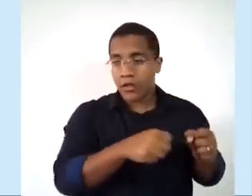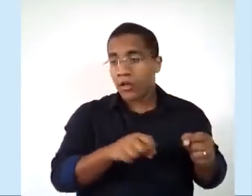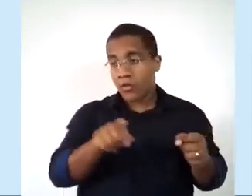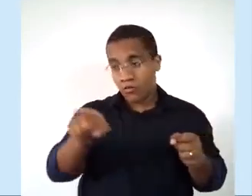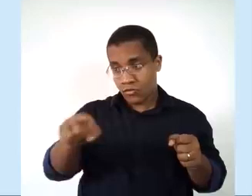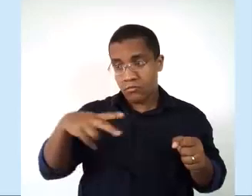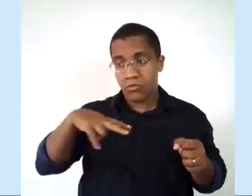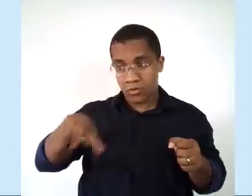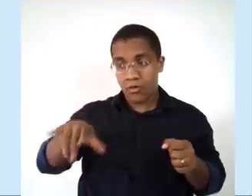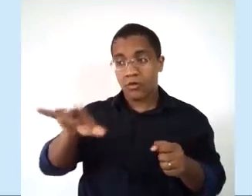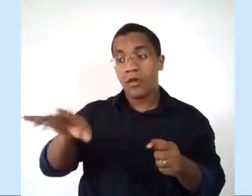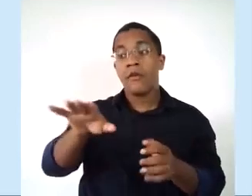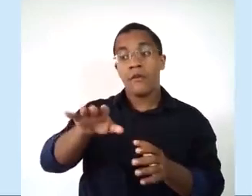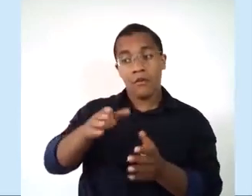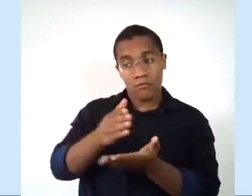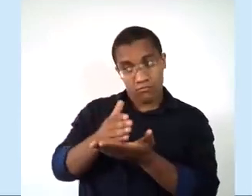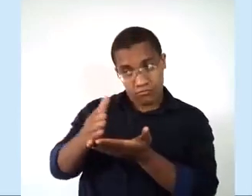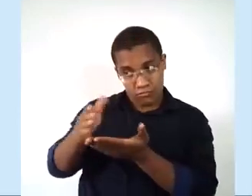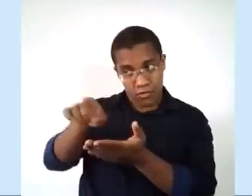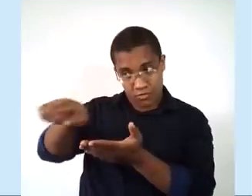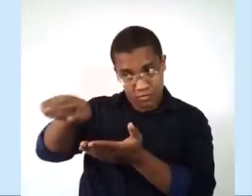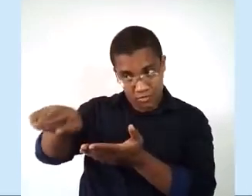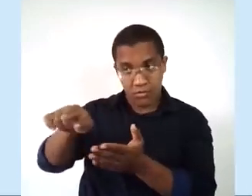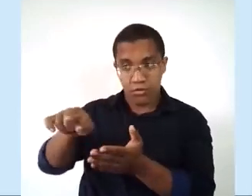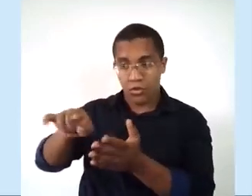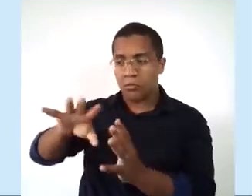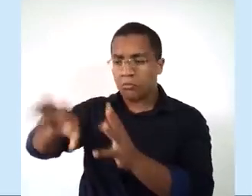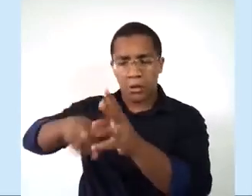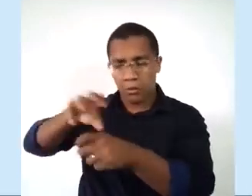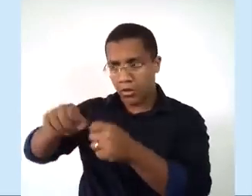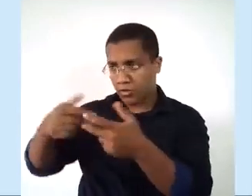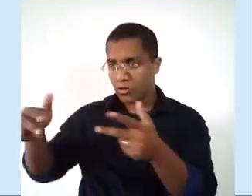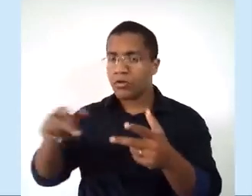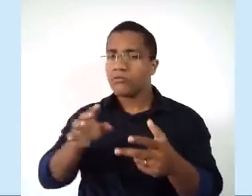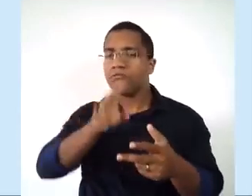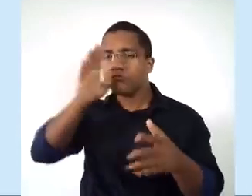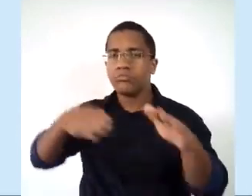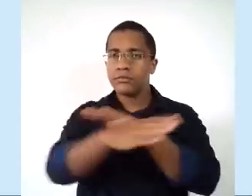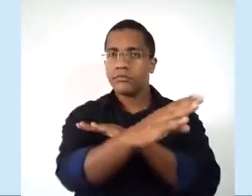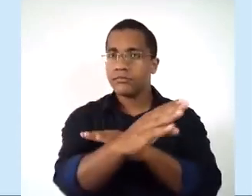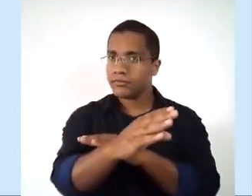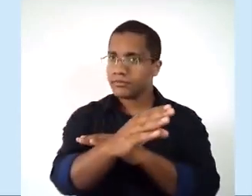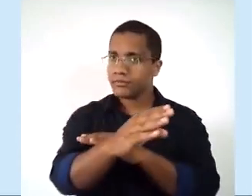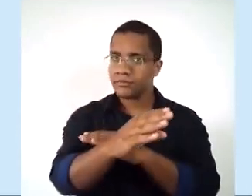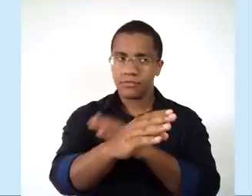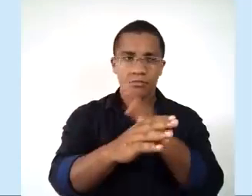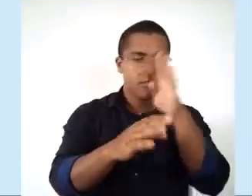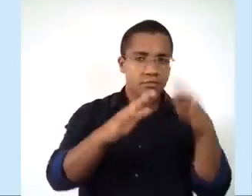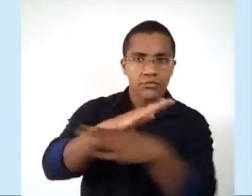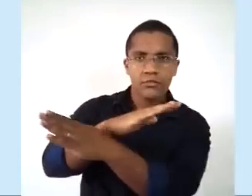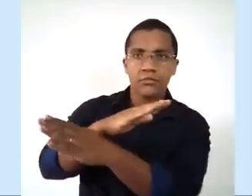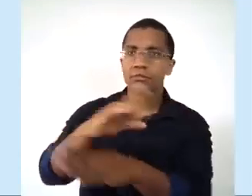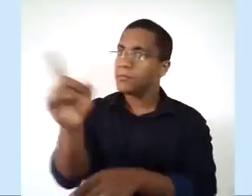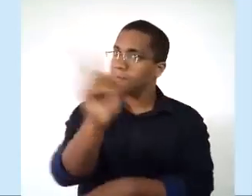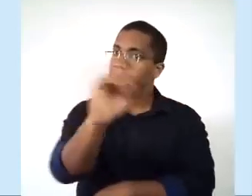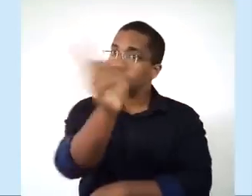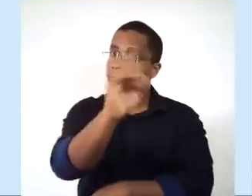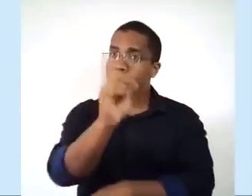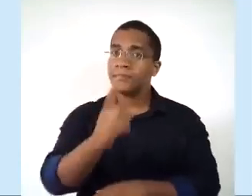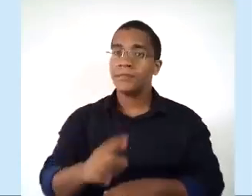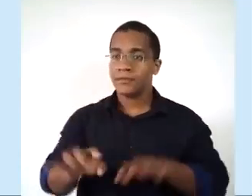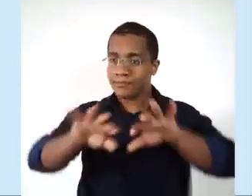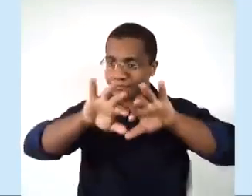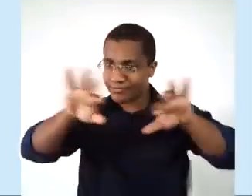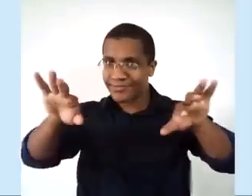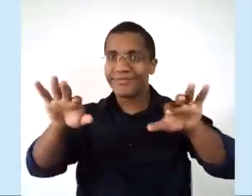tá? Mas cada um no seu lado e ninguém ultrapassa o ladinho do outro. Então, os portugueses começaram a perder território,